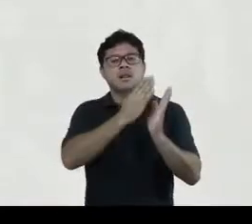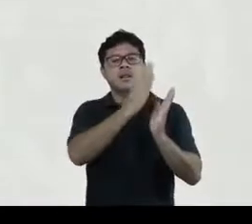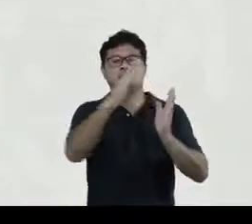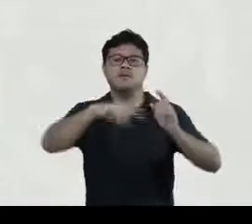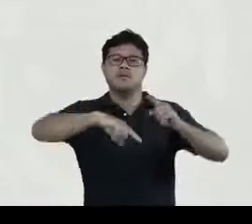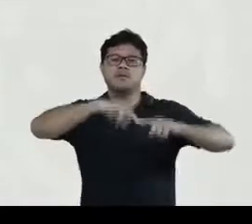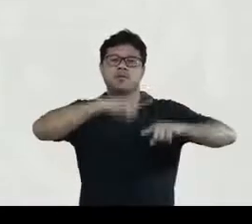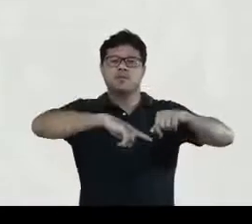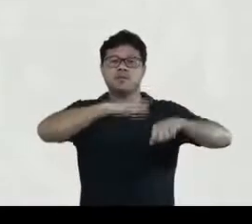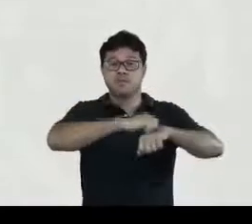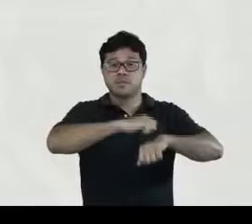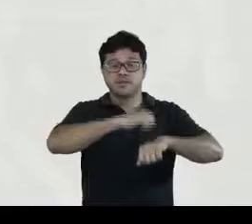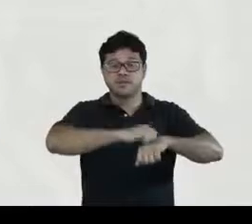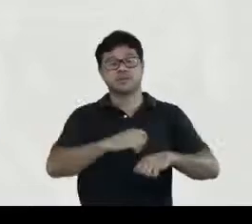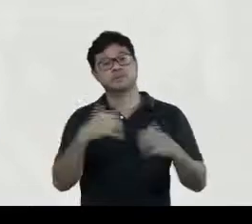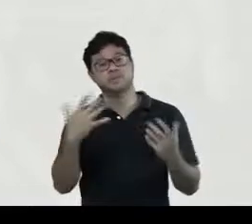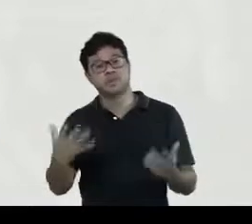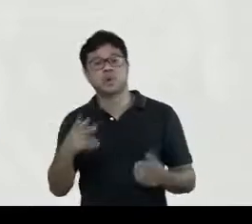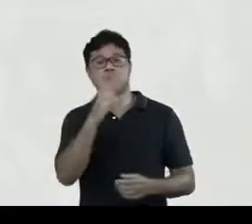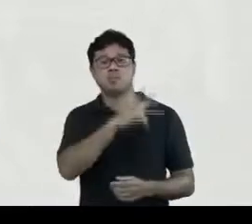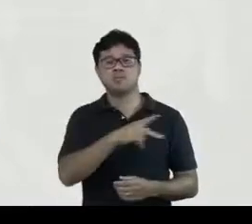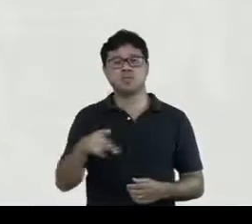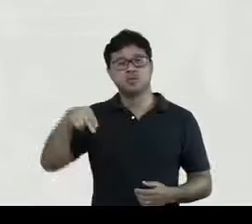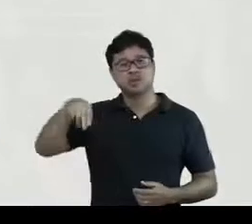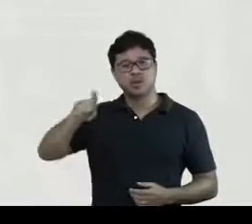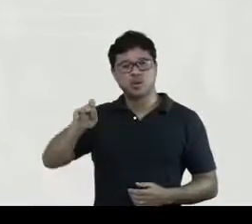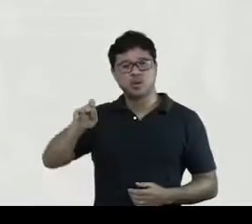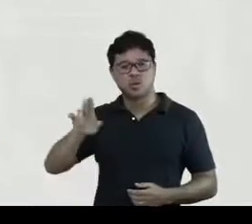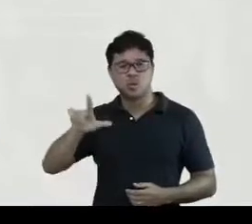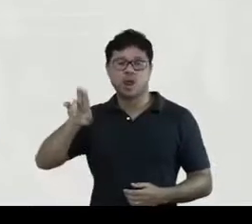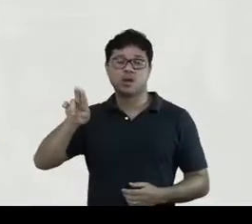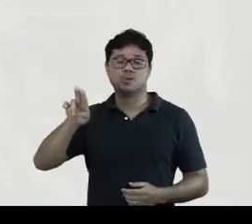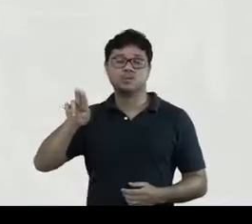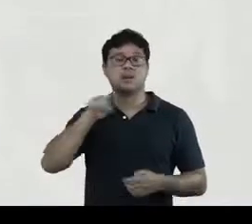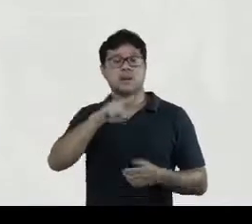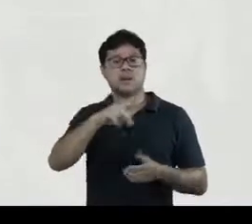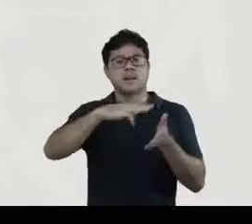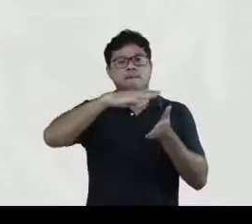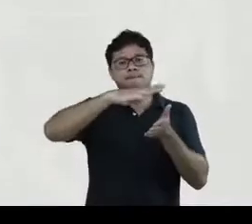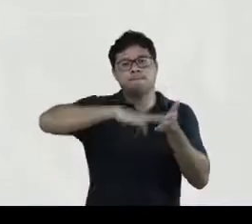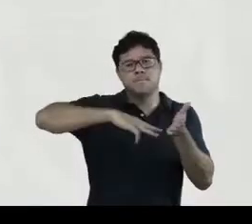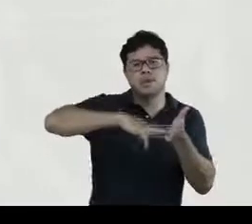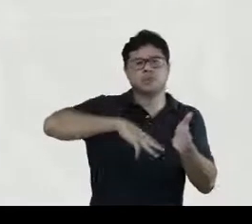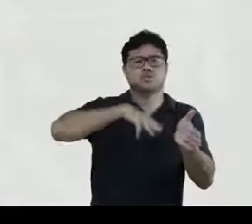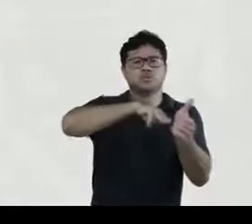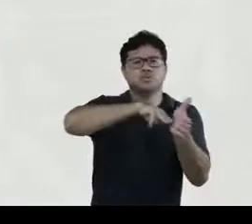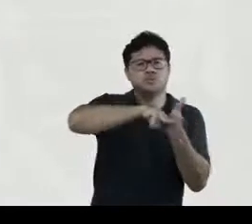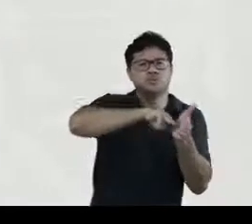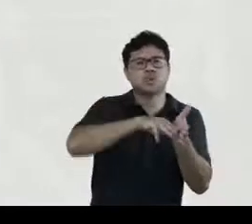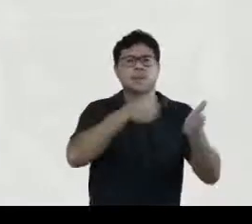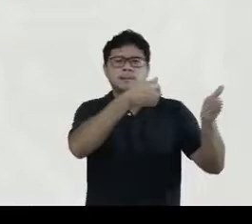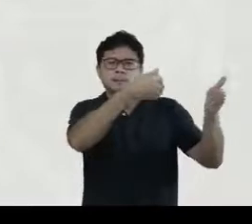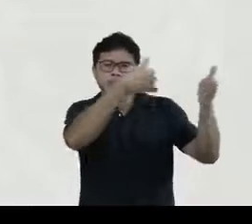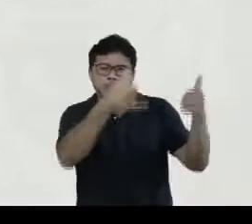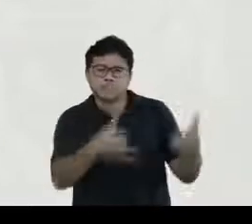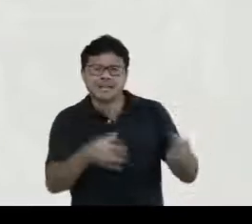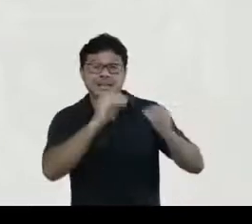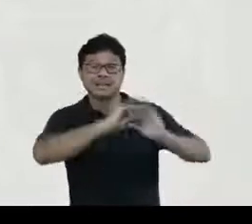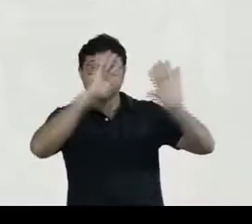material, não é? Tanto o professor Nicolaus, ele nos traz uma metodologia, ele aponta bem essa